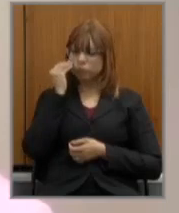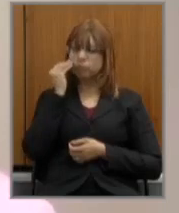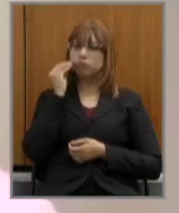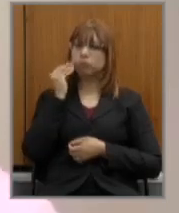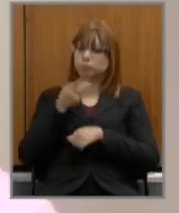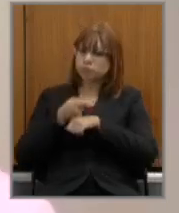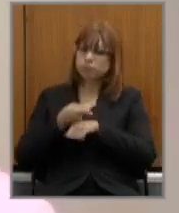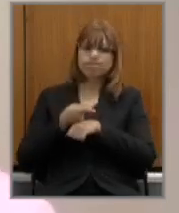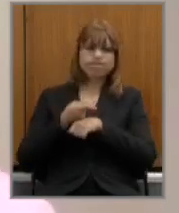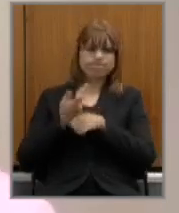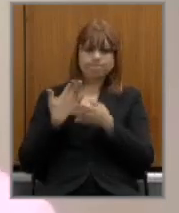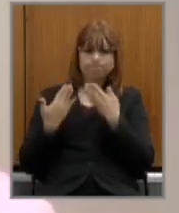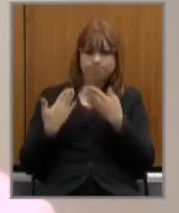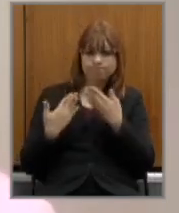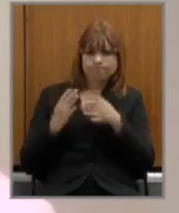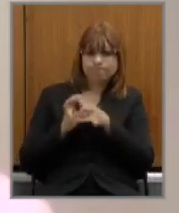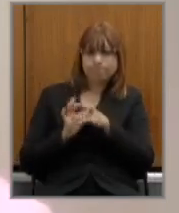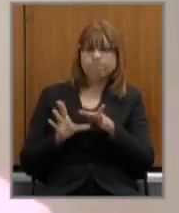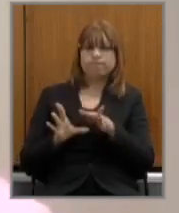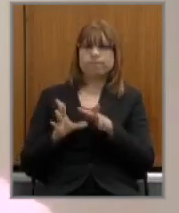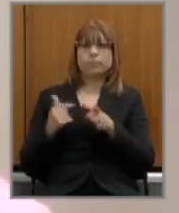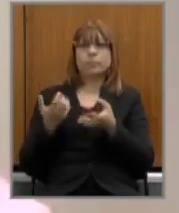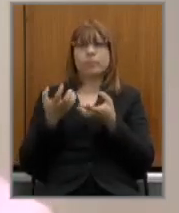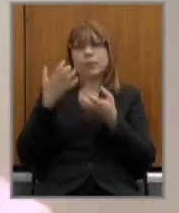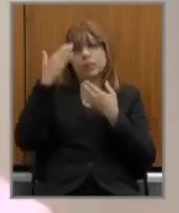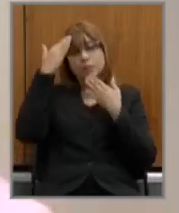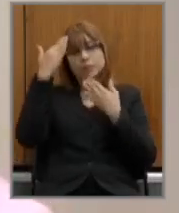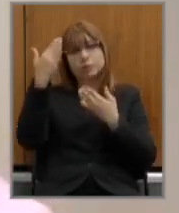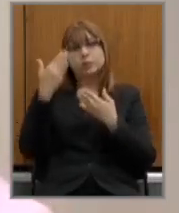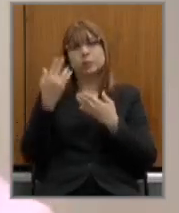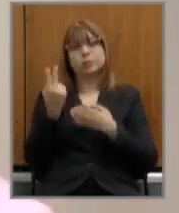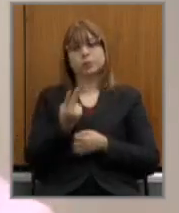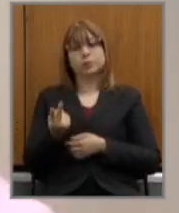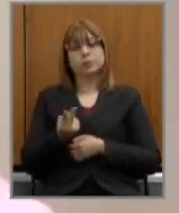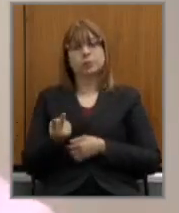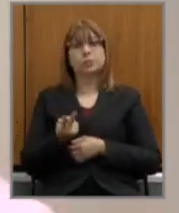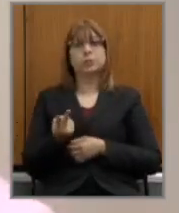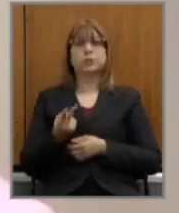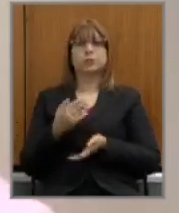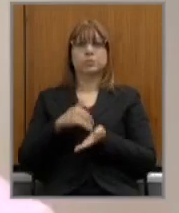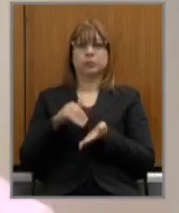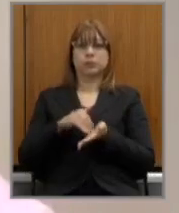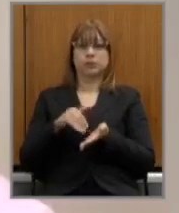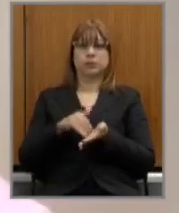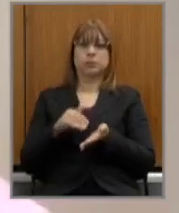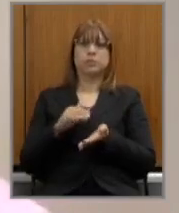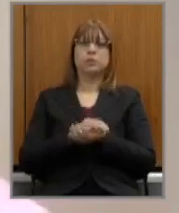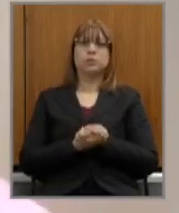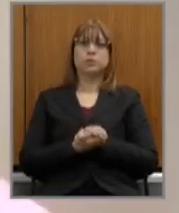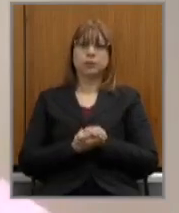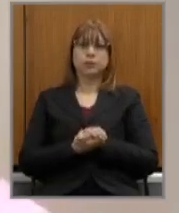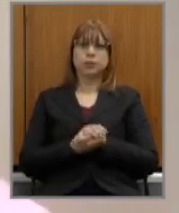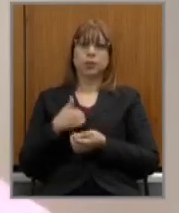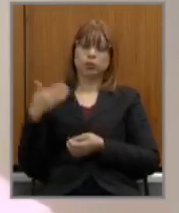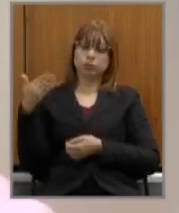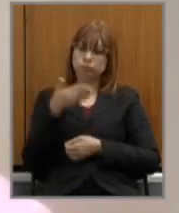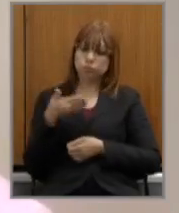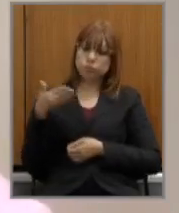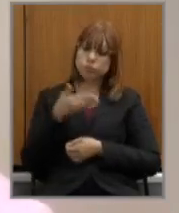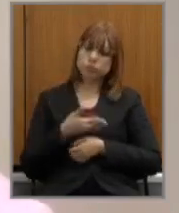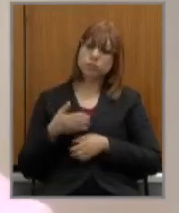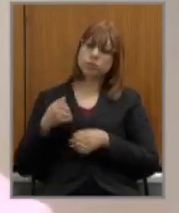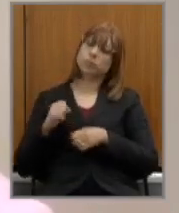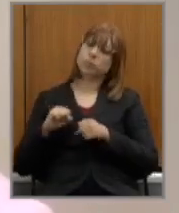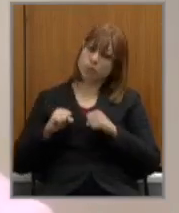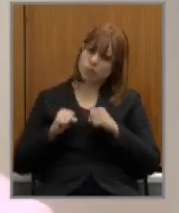esse diálogo aberto eu quero aqui agradecer os dois secretários que estão presentes hoje eu tenho estado lá defendendo